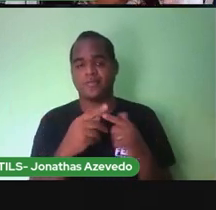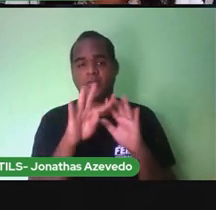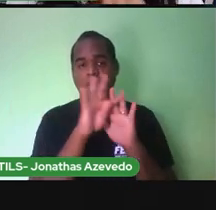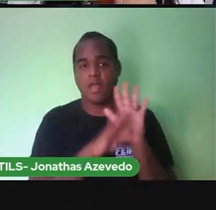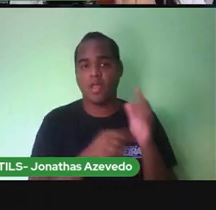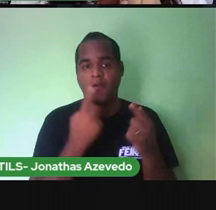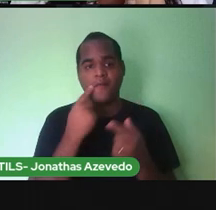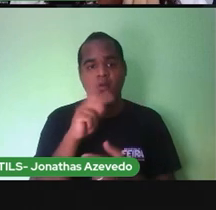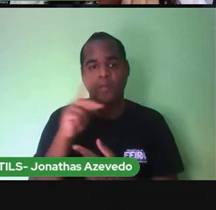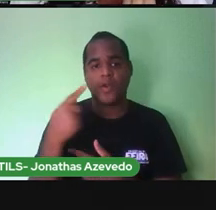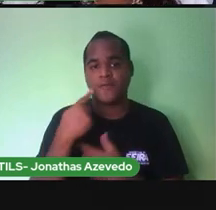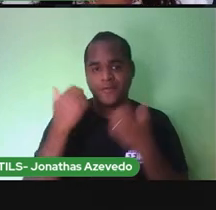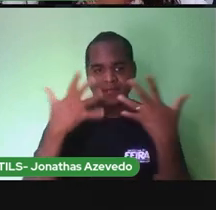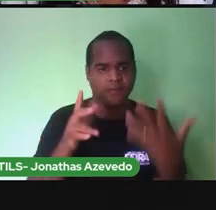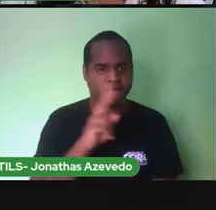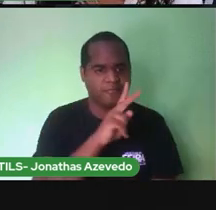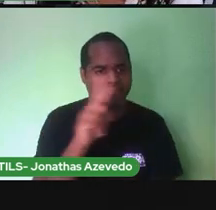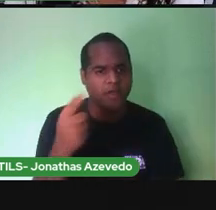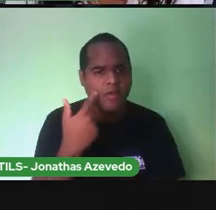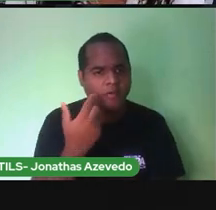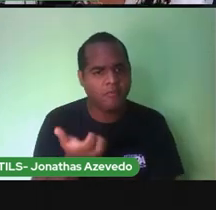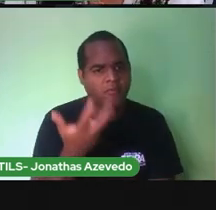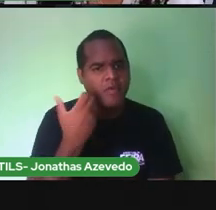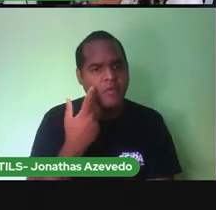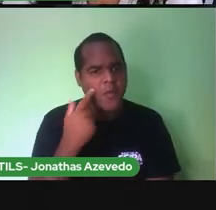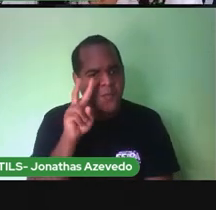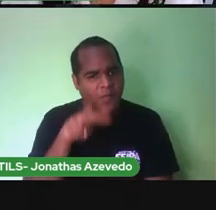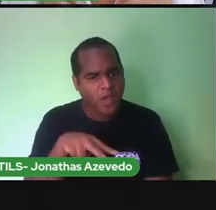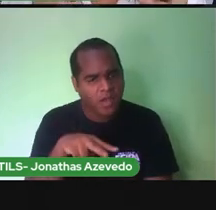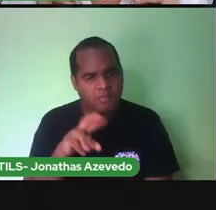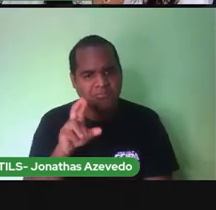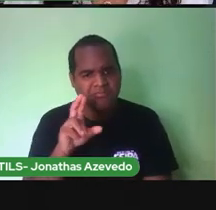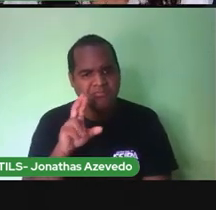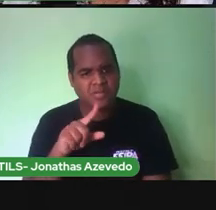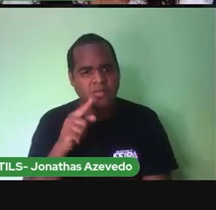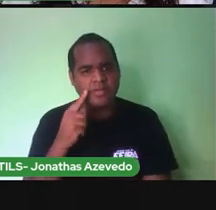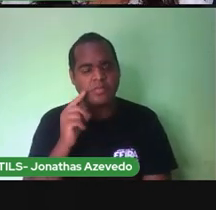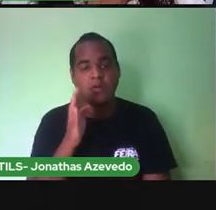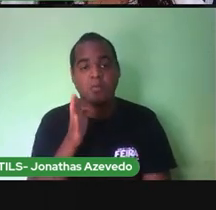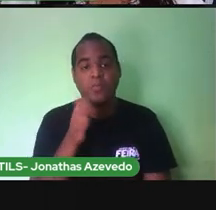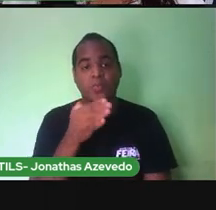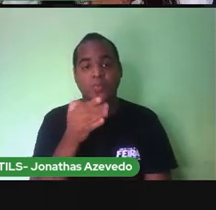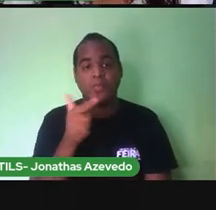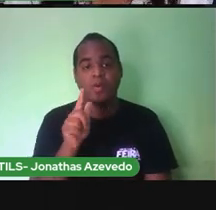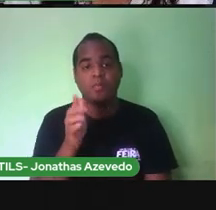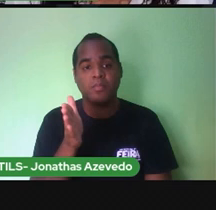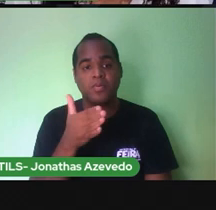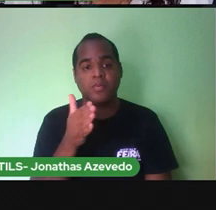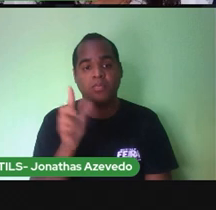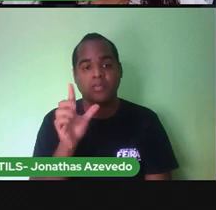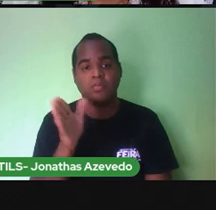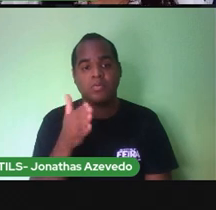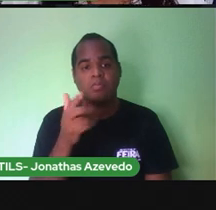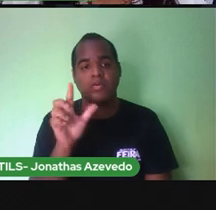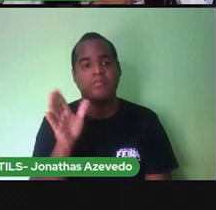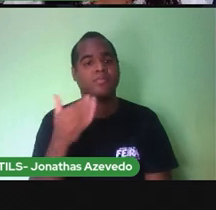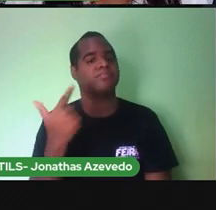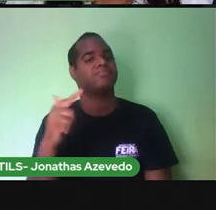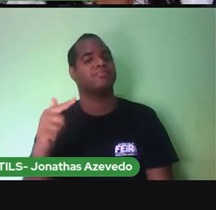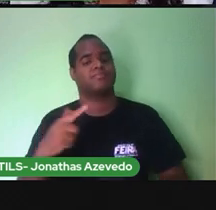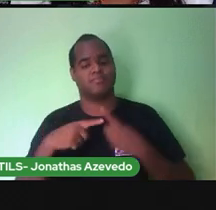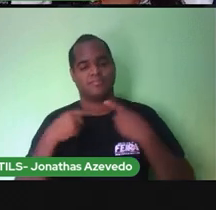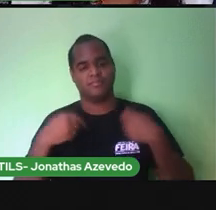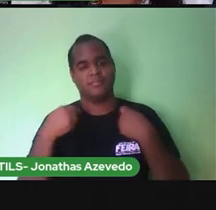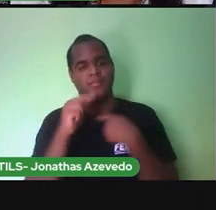lê E você lê Quando a gente Não coloca O espaço Entre as palavras Nas